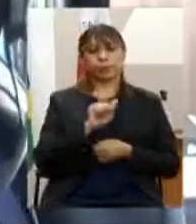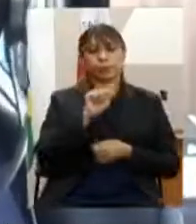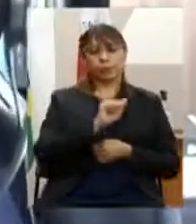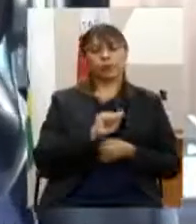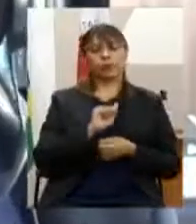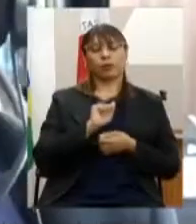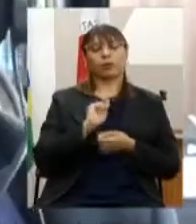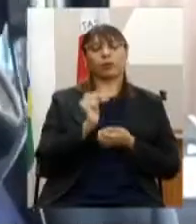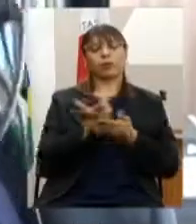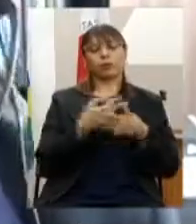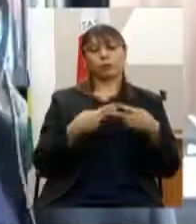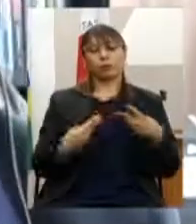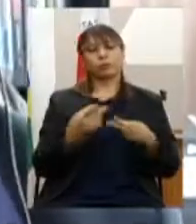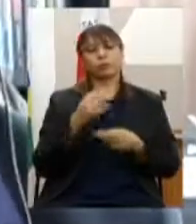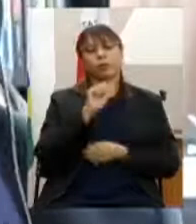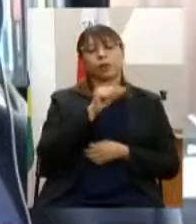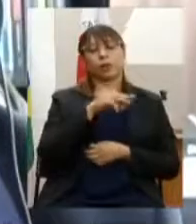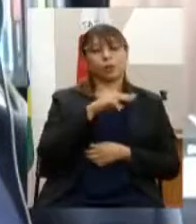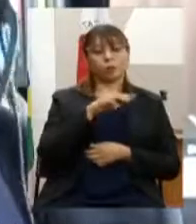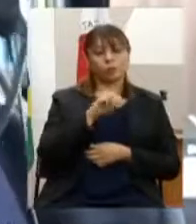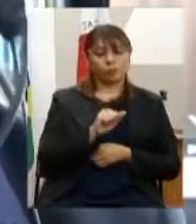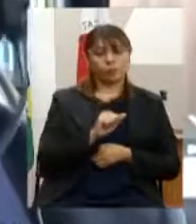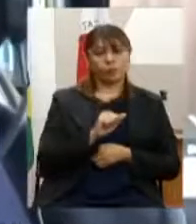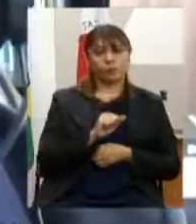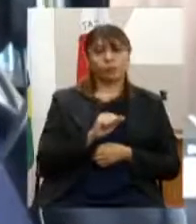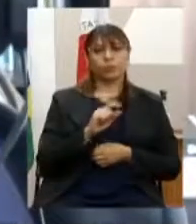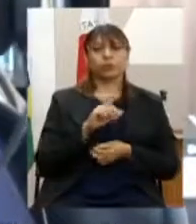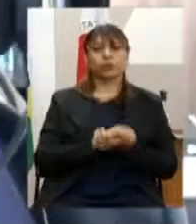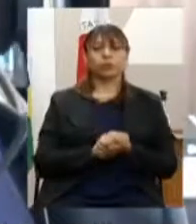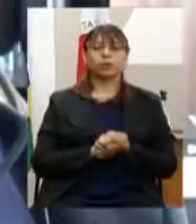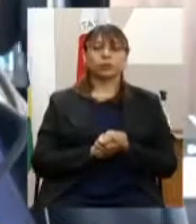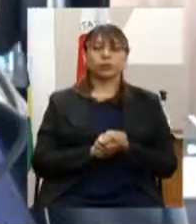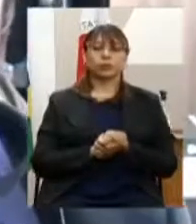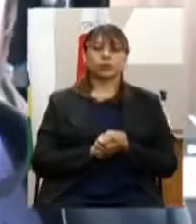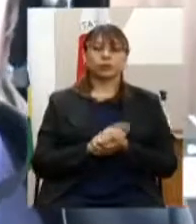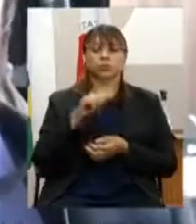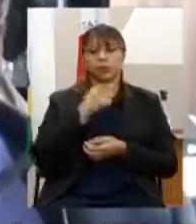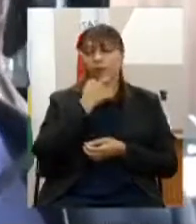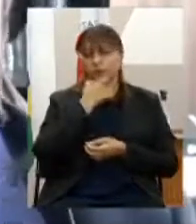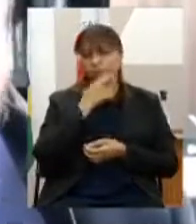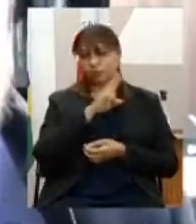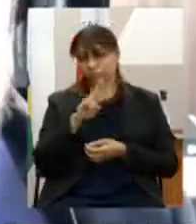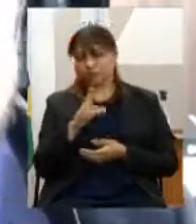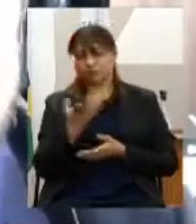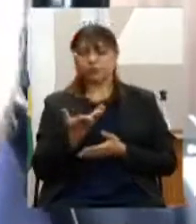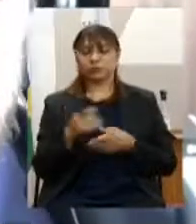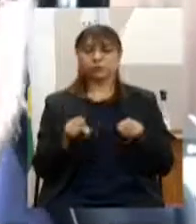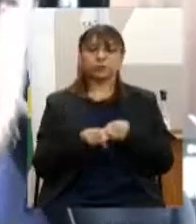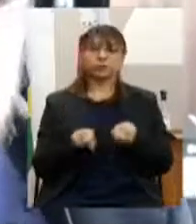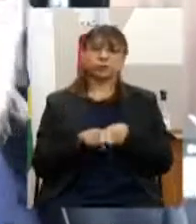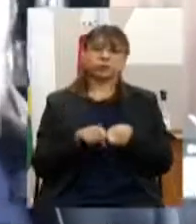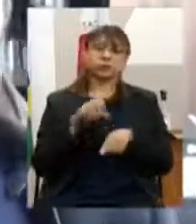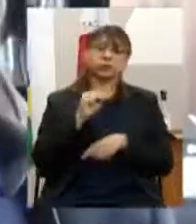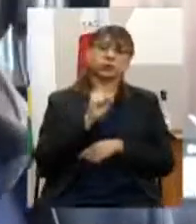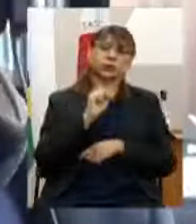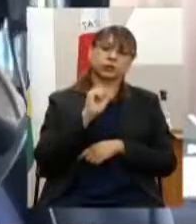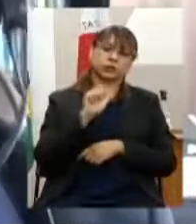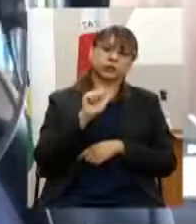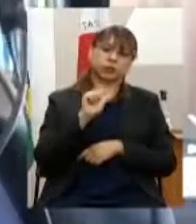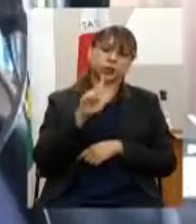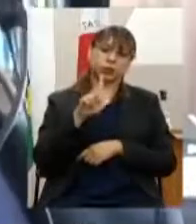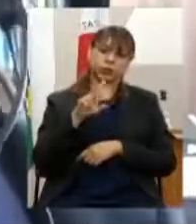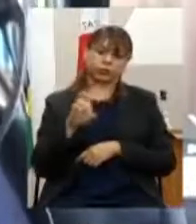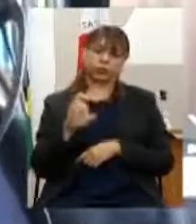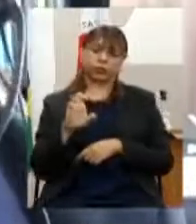artistas Alma del Arte Belo Horizonte Convection e Visitors Bureau comissão de salvaguarda da capoeira de Minas Gerais